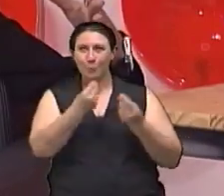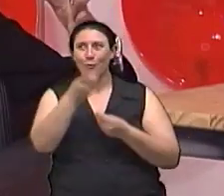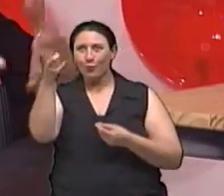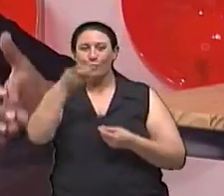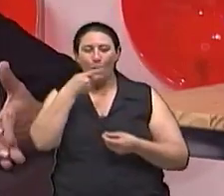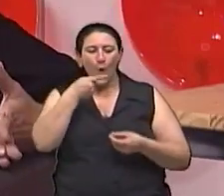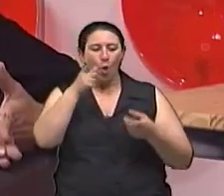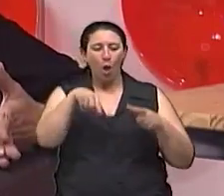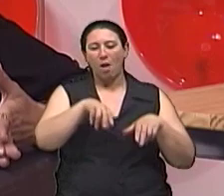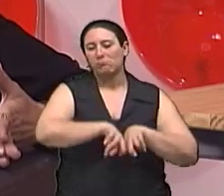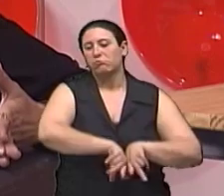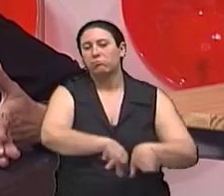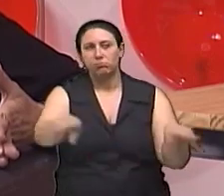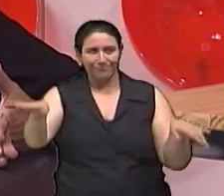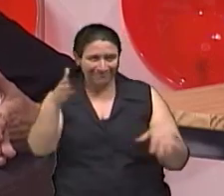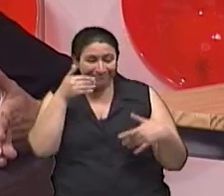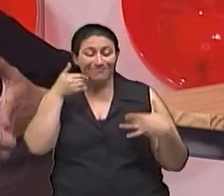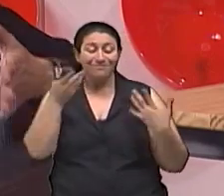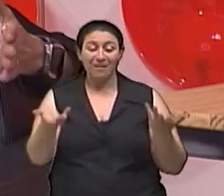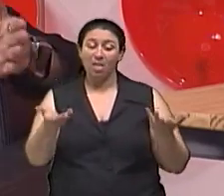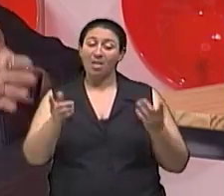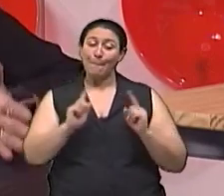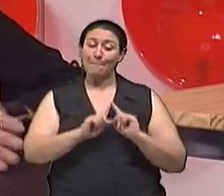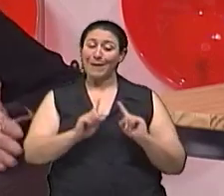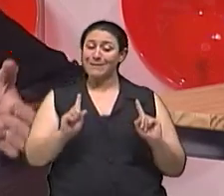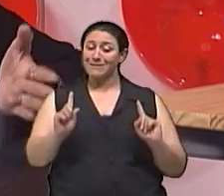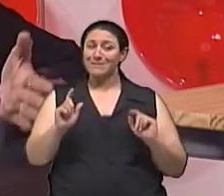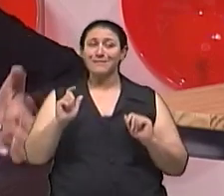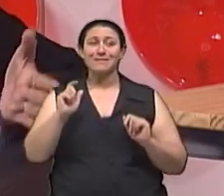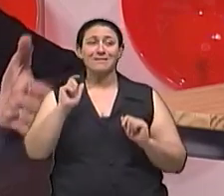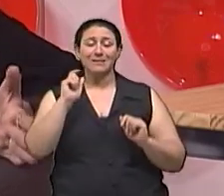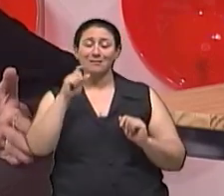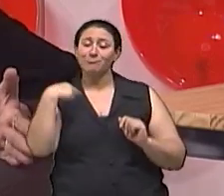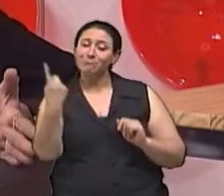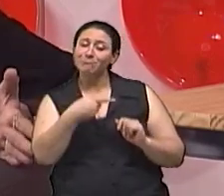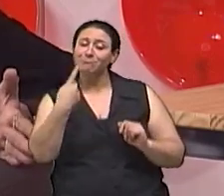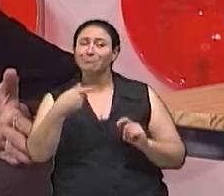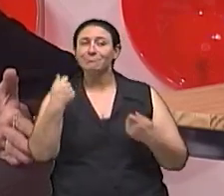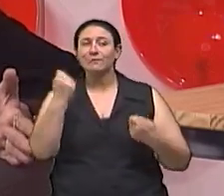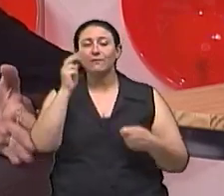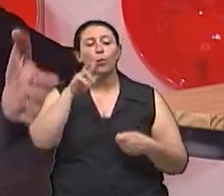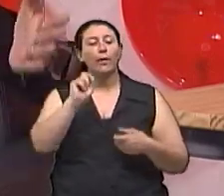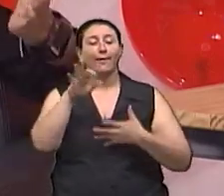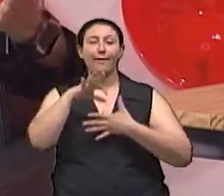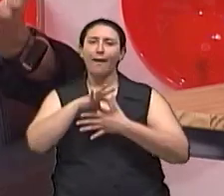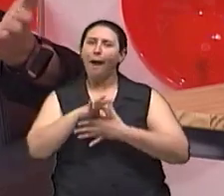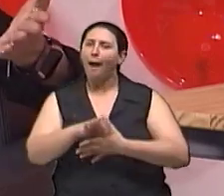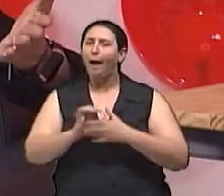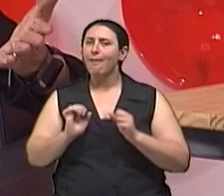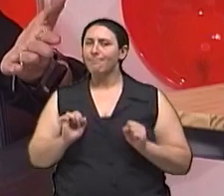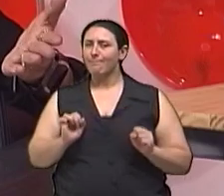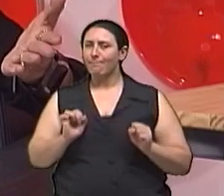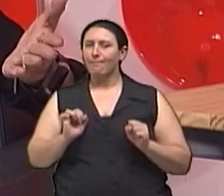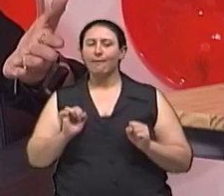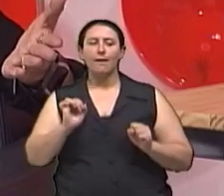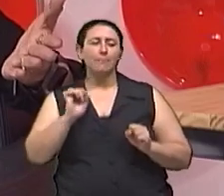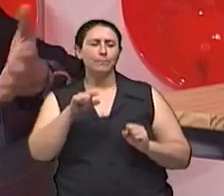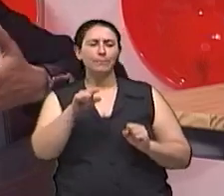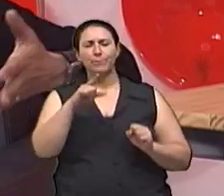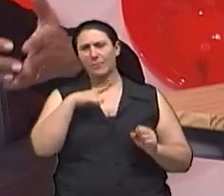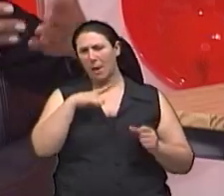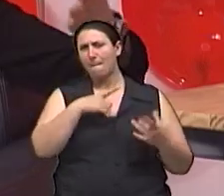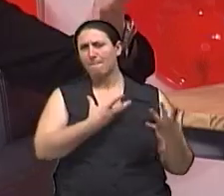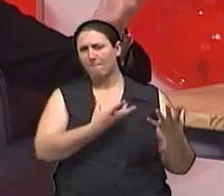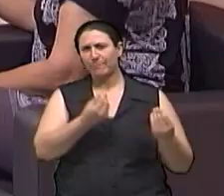Tantos... E não é necessário isso, né? Que tenha somente uma carne Um salpicão desse, por